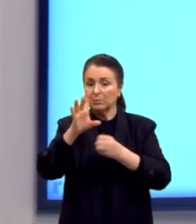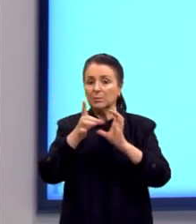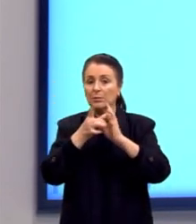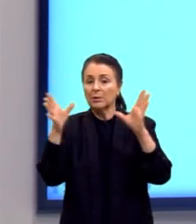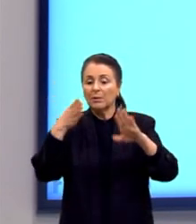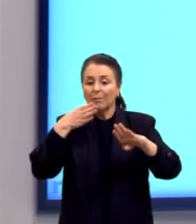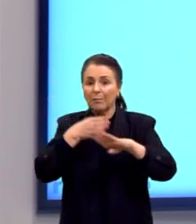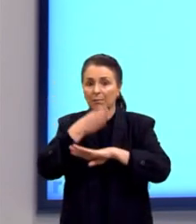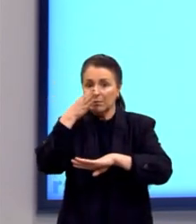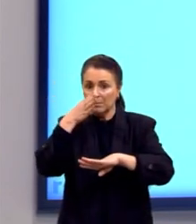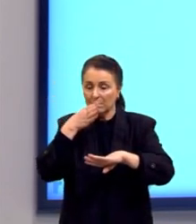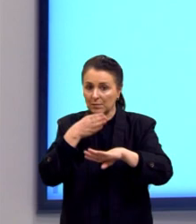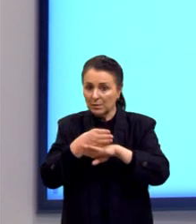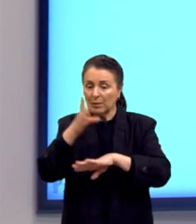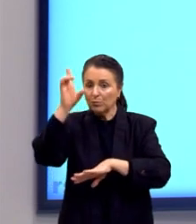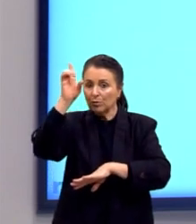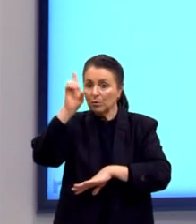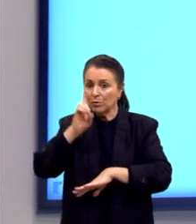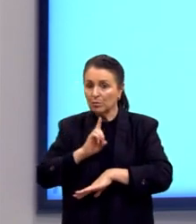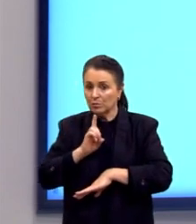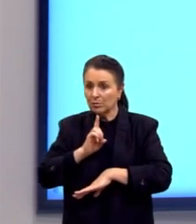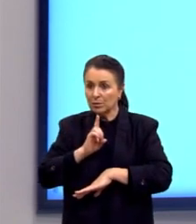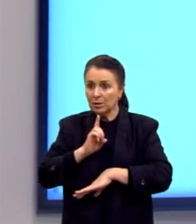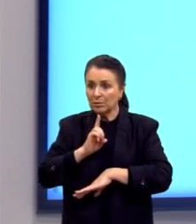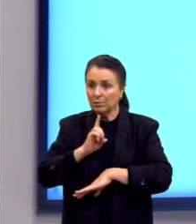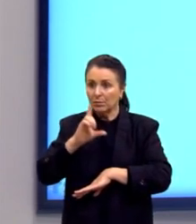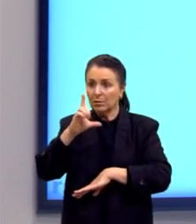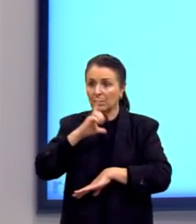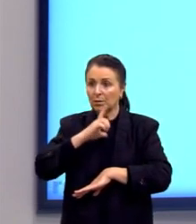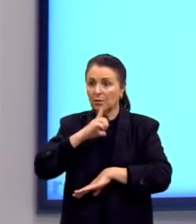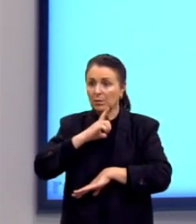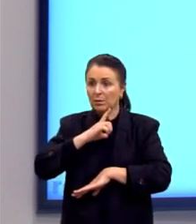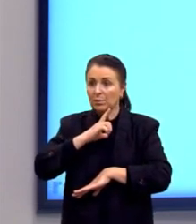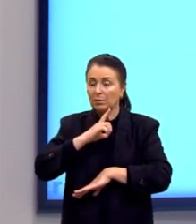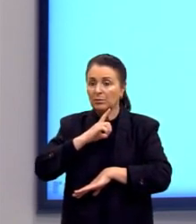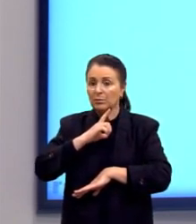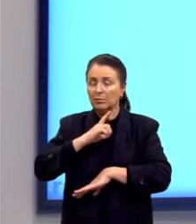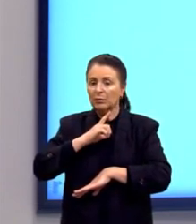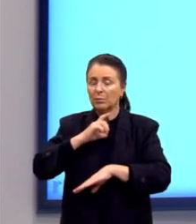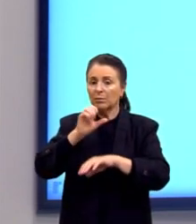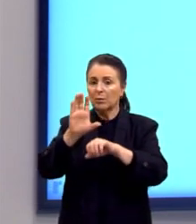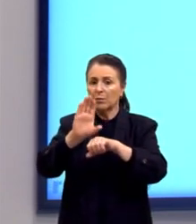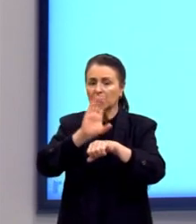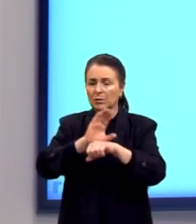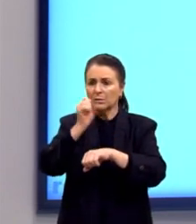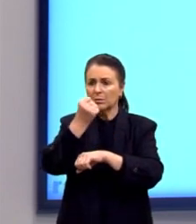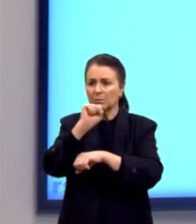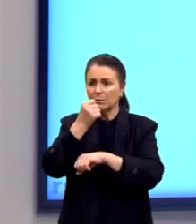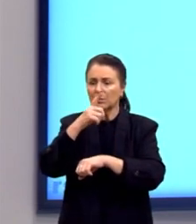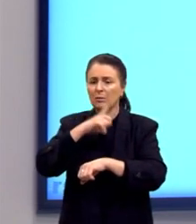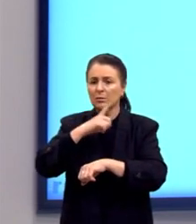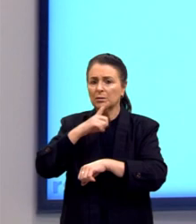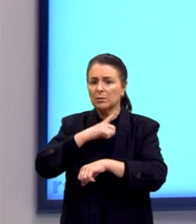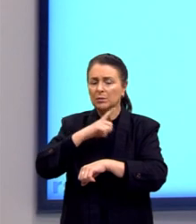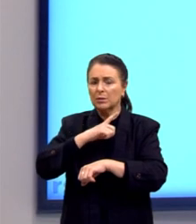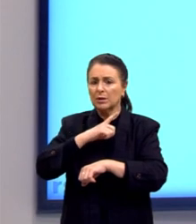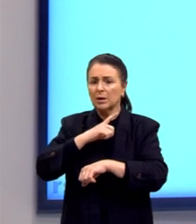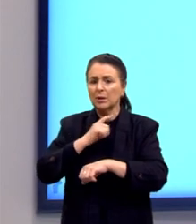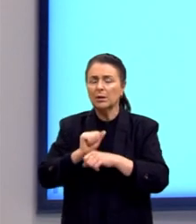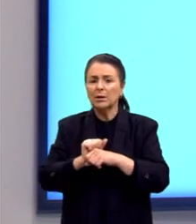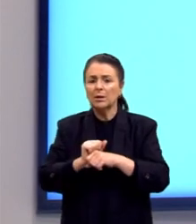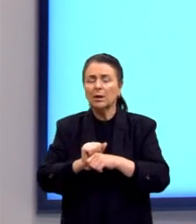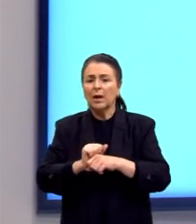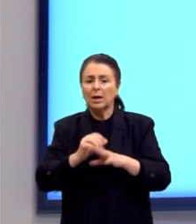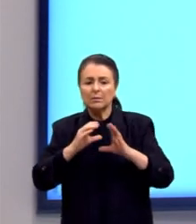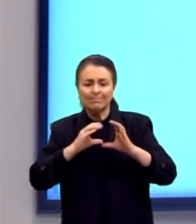participativa, com direito, inclusive, a plebiscito. Vem com a Constituição de 88. Então, temos esses canais,